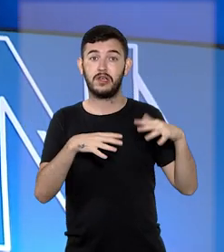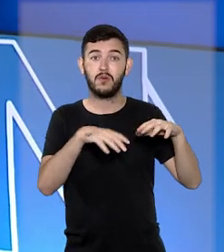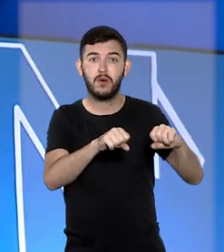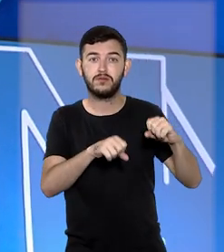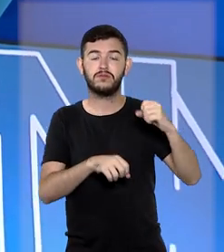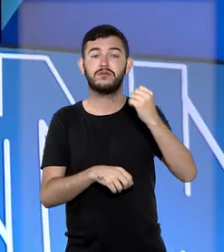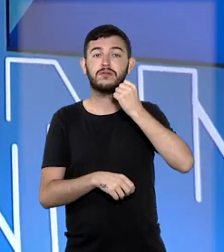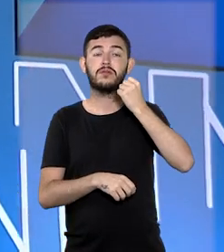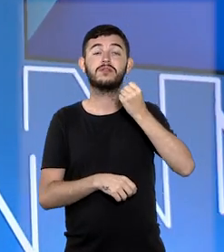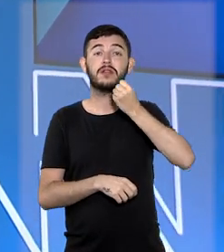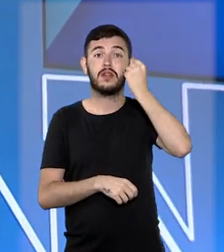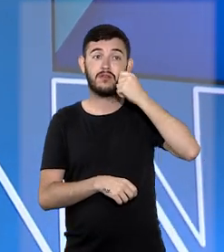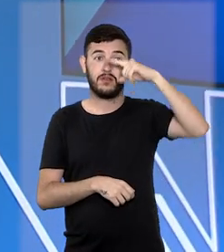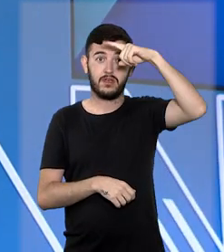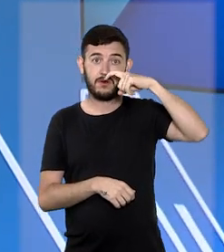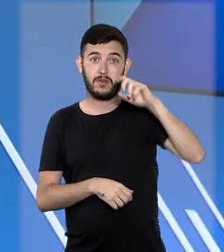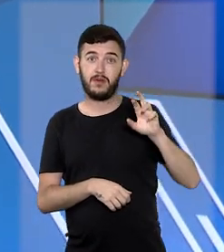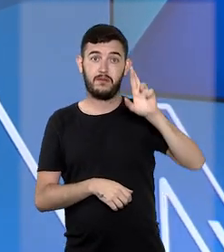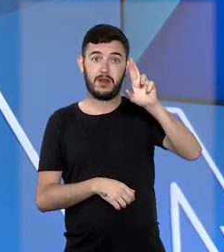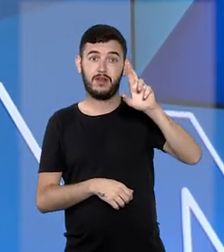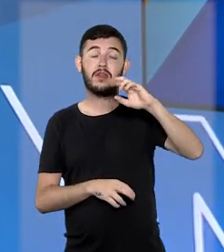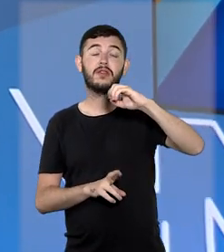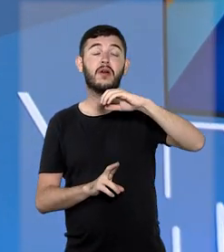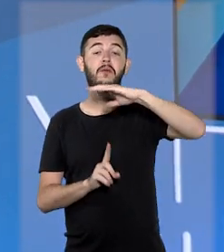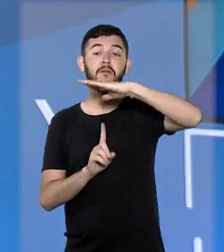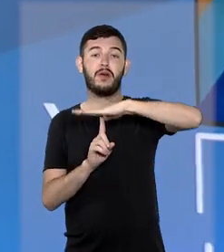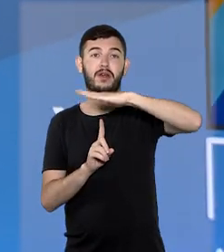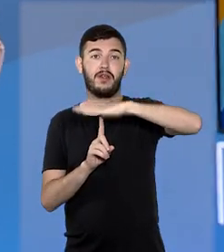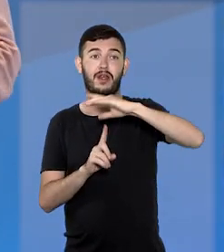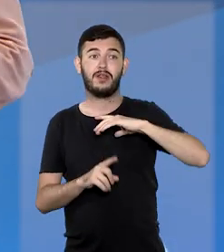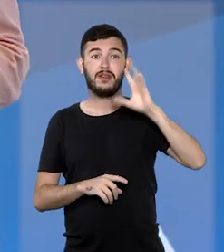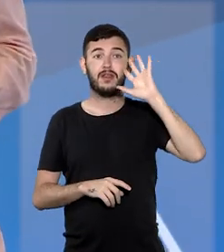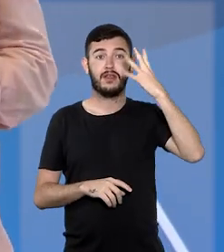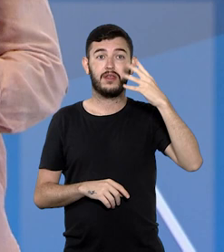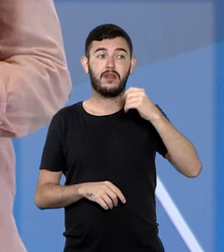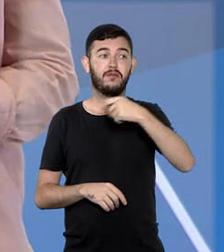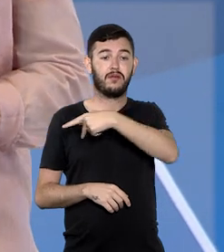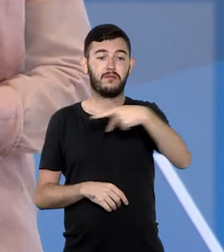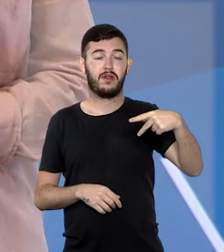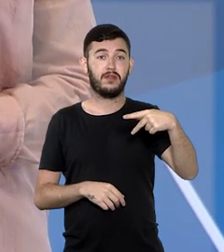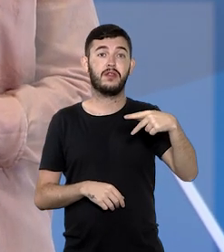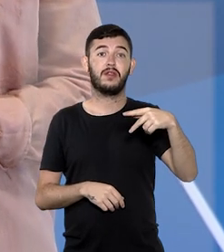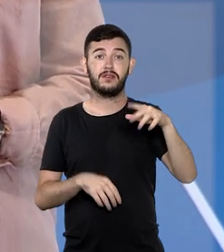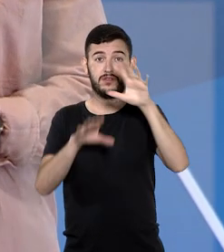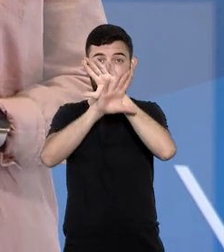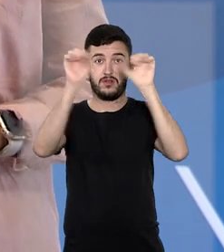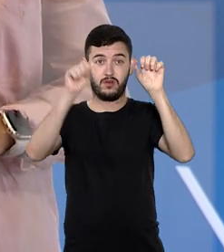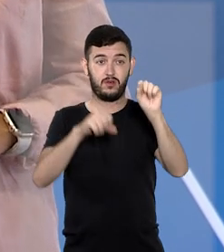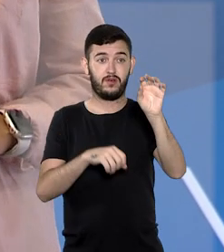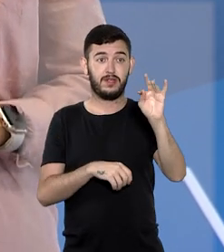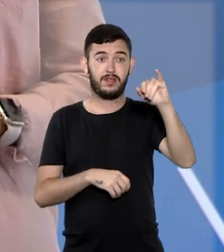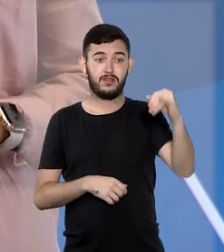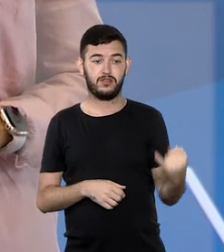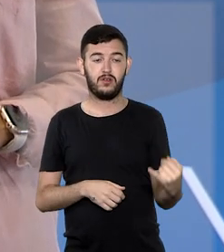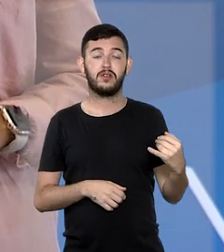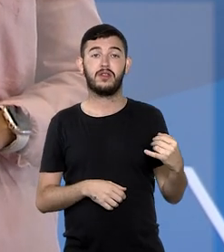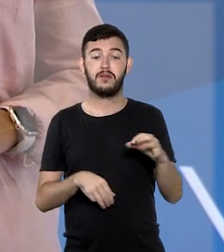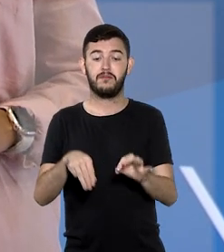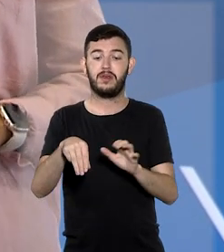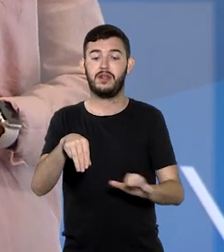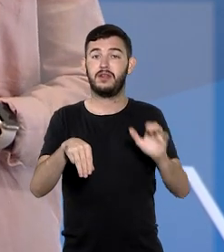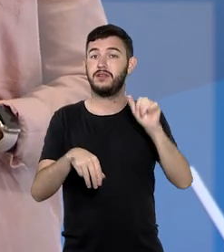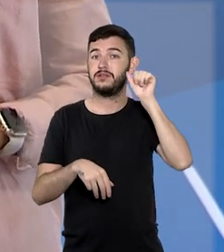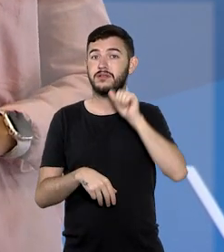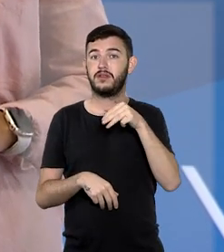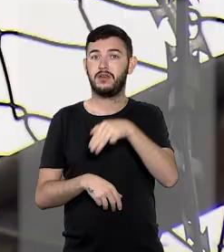atual senador pelo estado do Paraná. A decisão monocrática é da presidente do STJ, ministra Maria Tereza